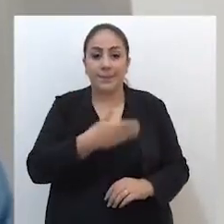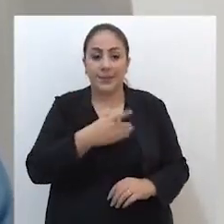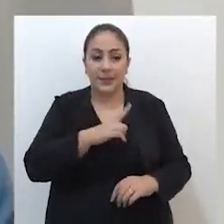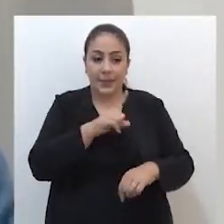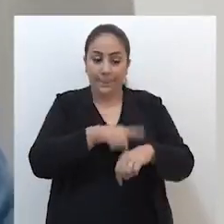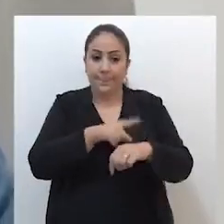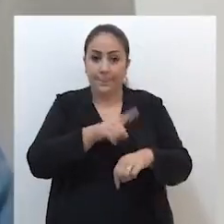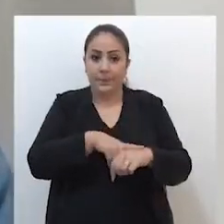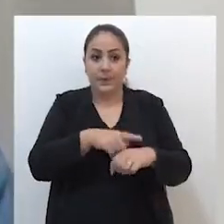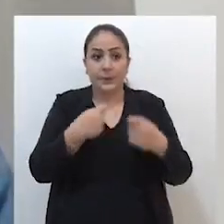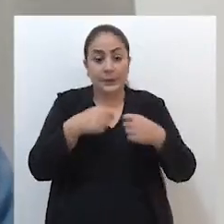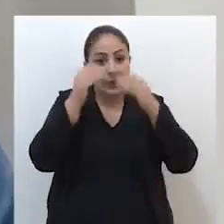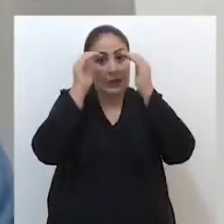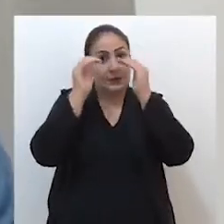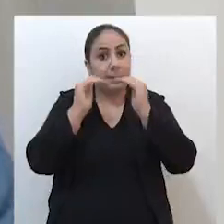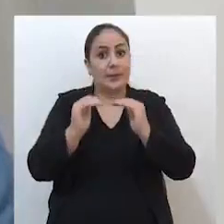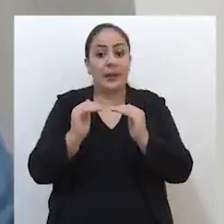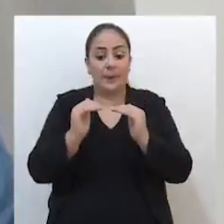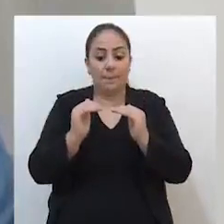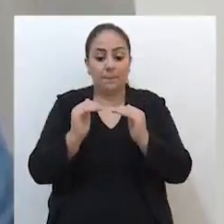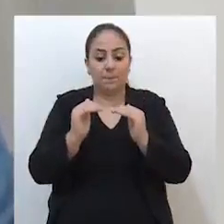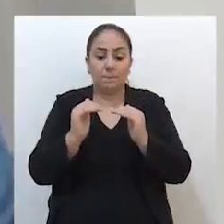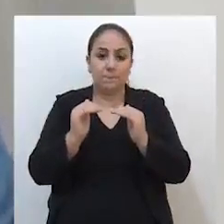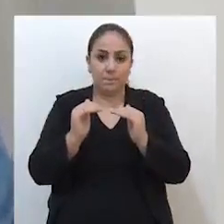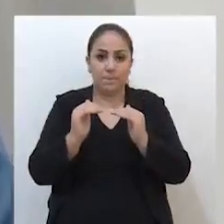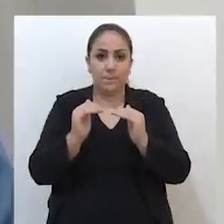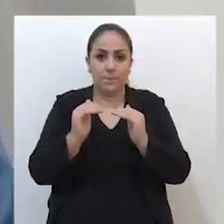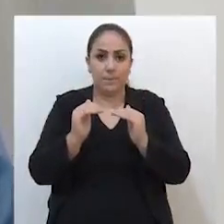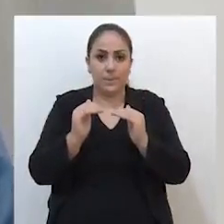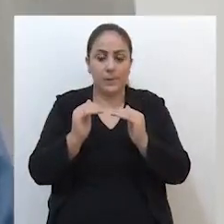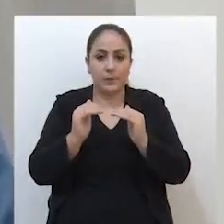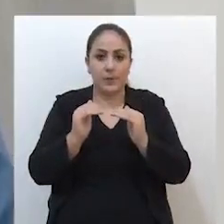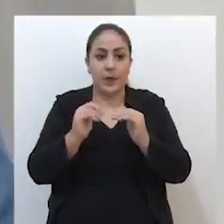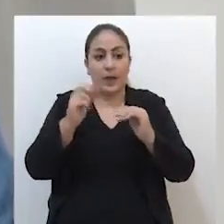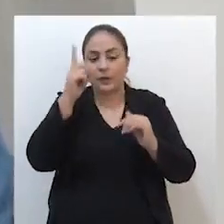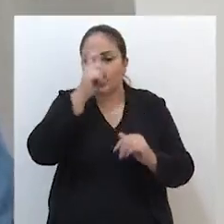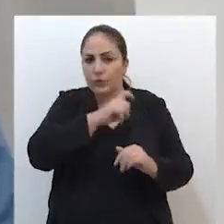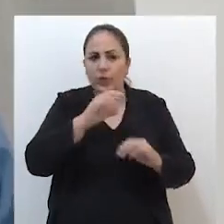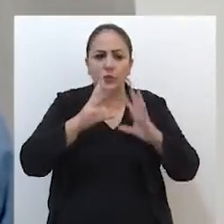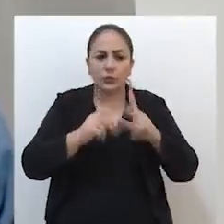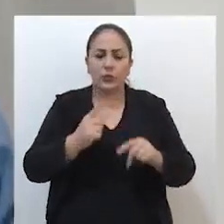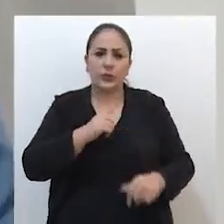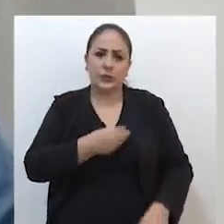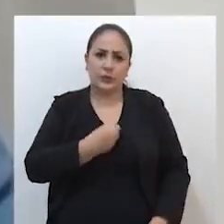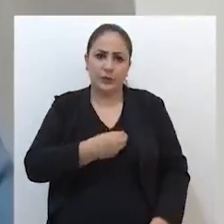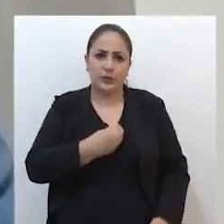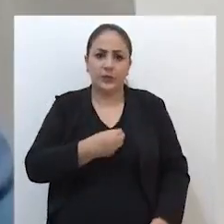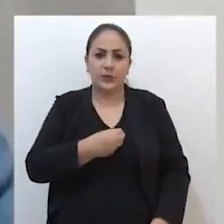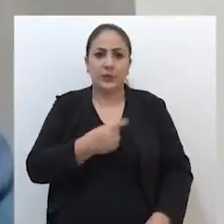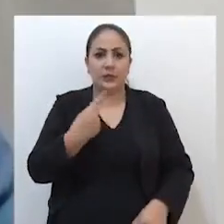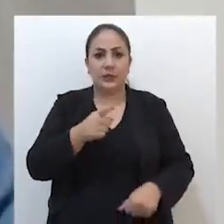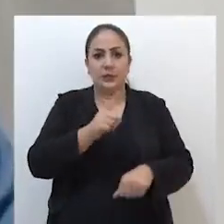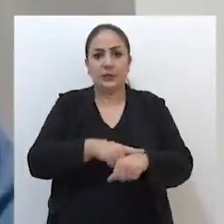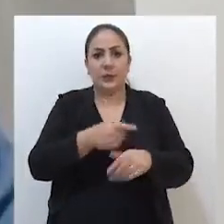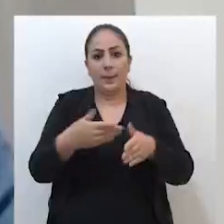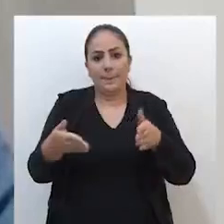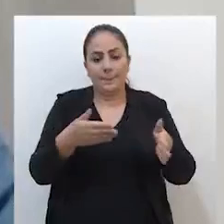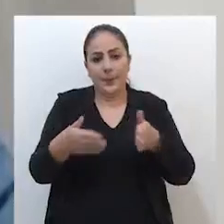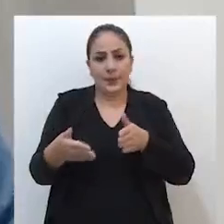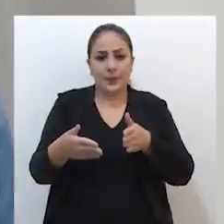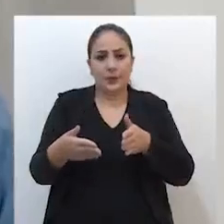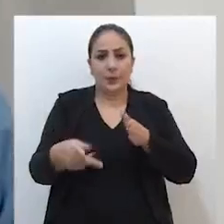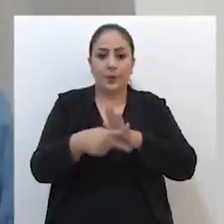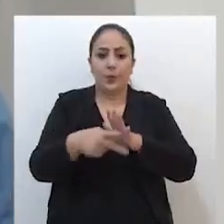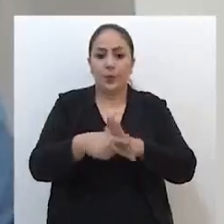Nós estamos num momento que temos que respeitar as dificuldades que estamos passando todo nesse,